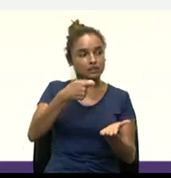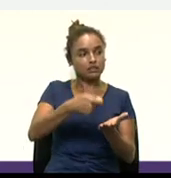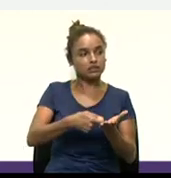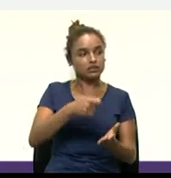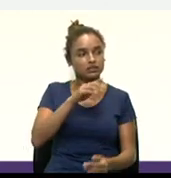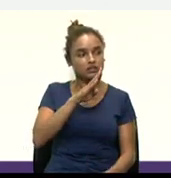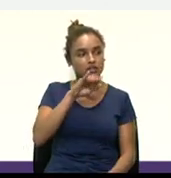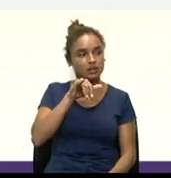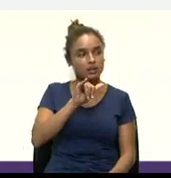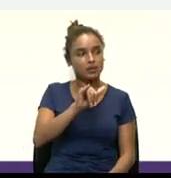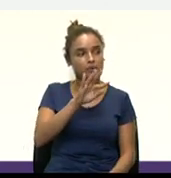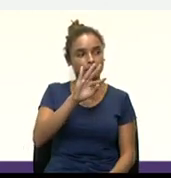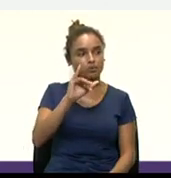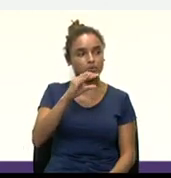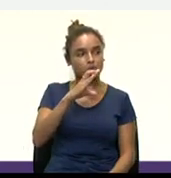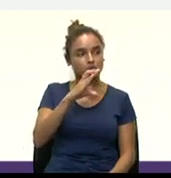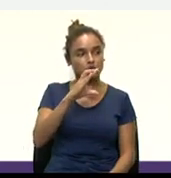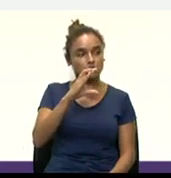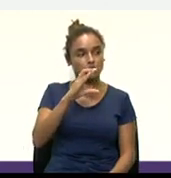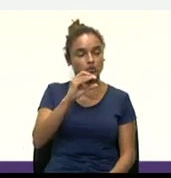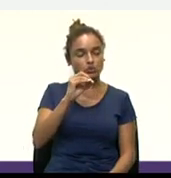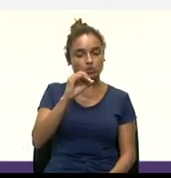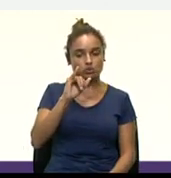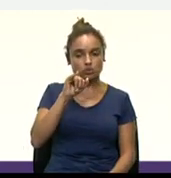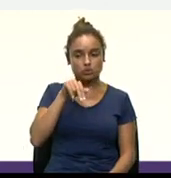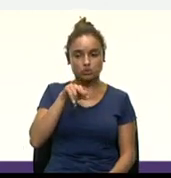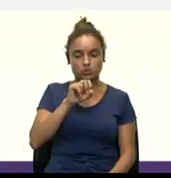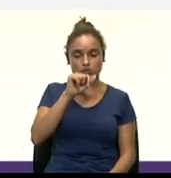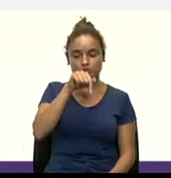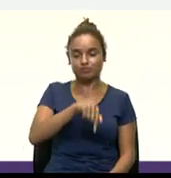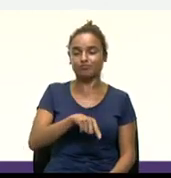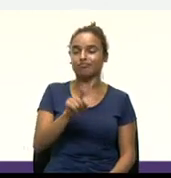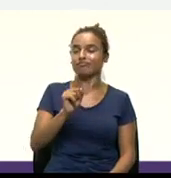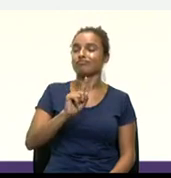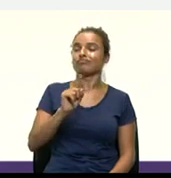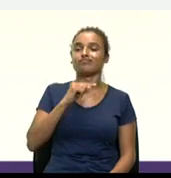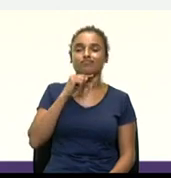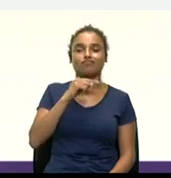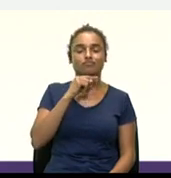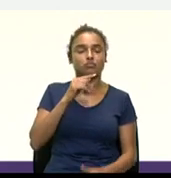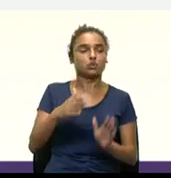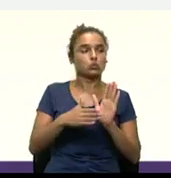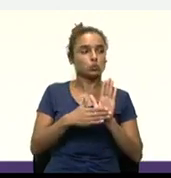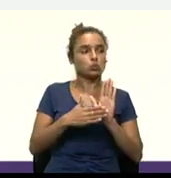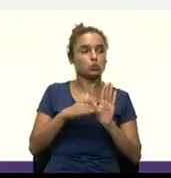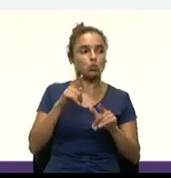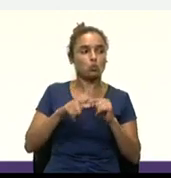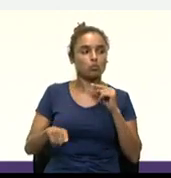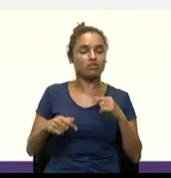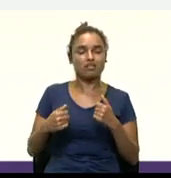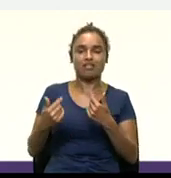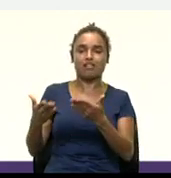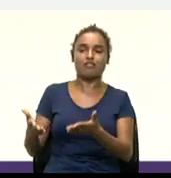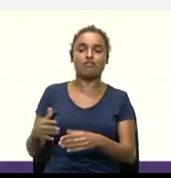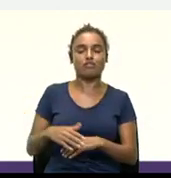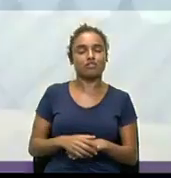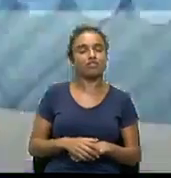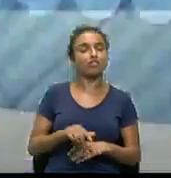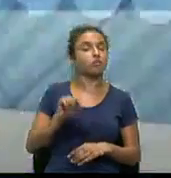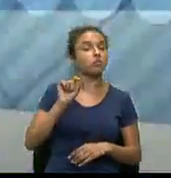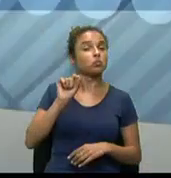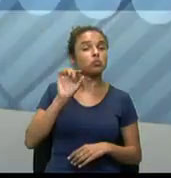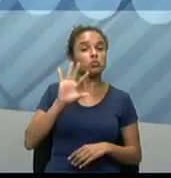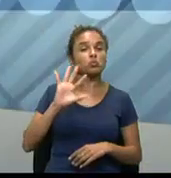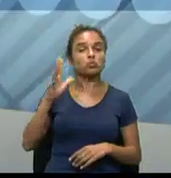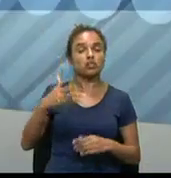Bitcoins não podem ser contestados e nem devolvidos. O que acontece na transação